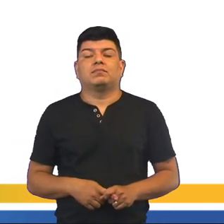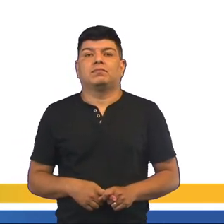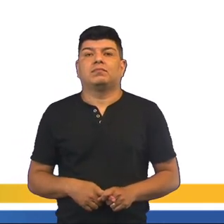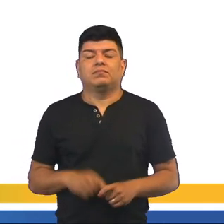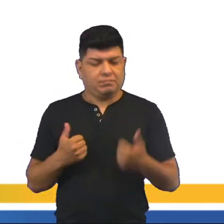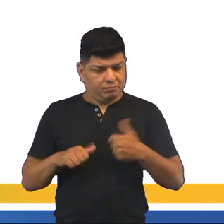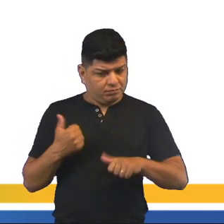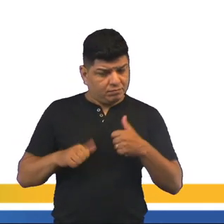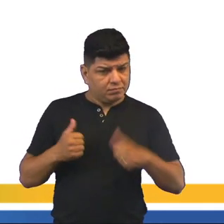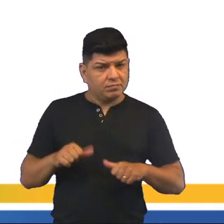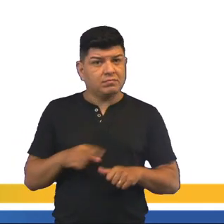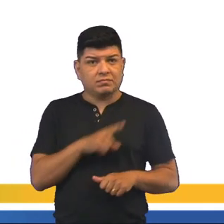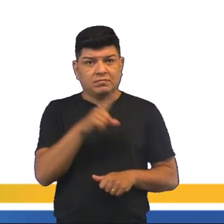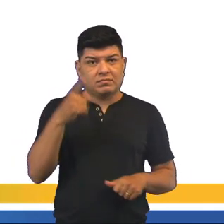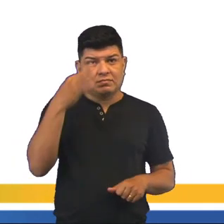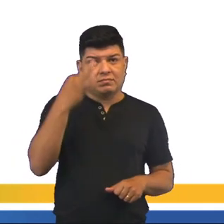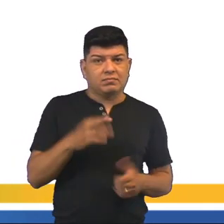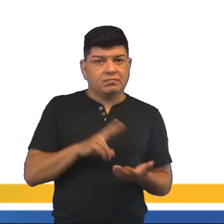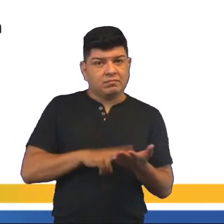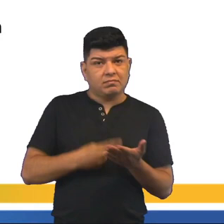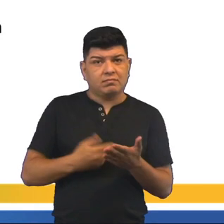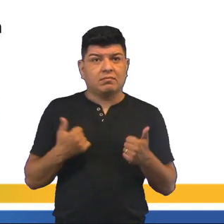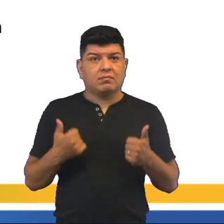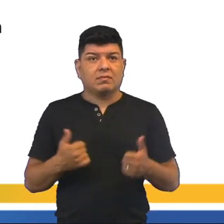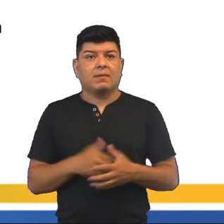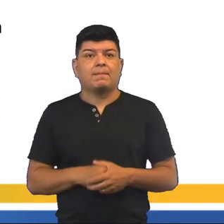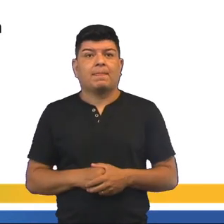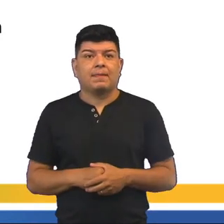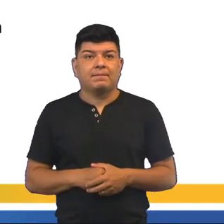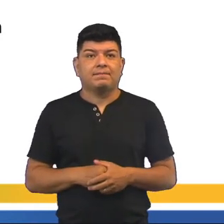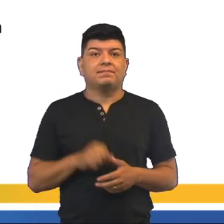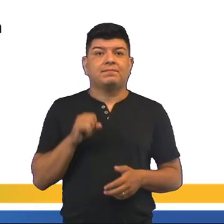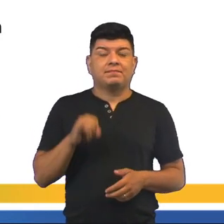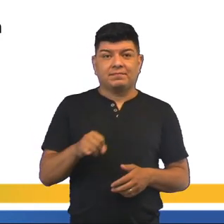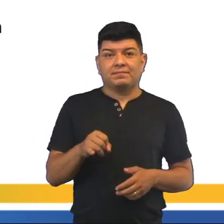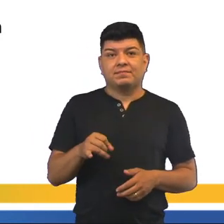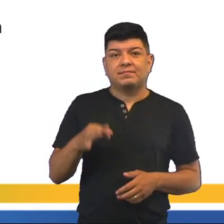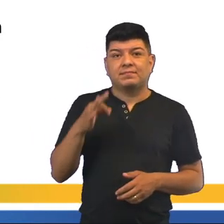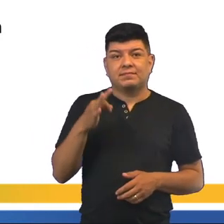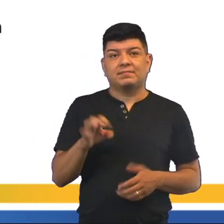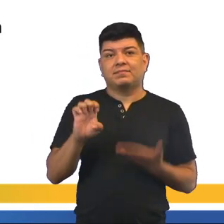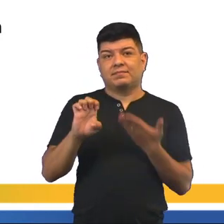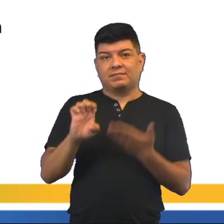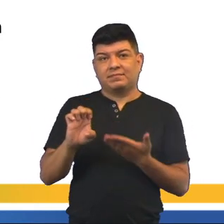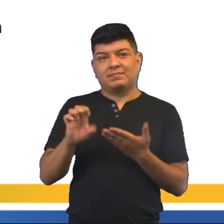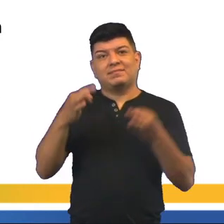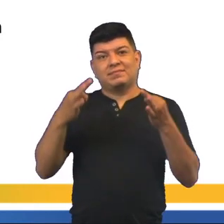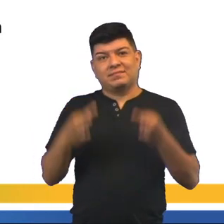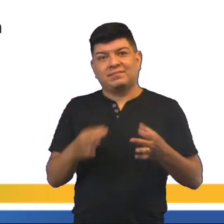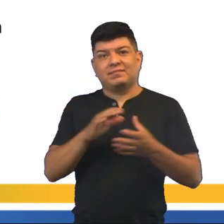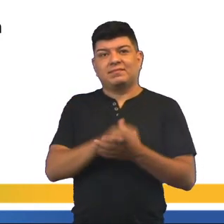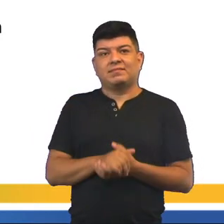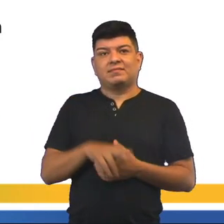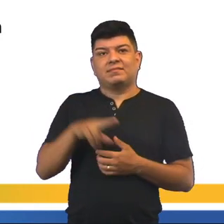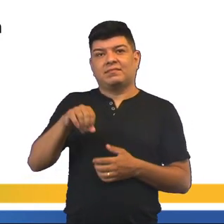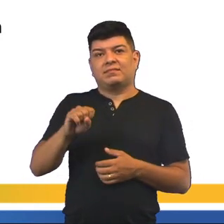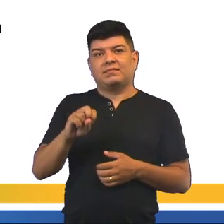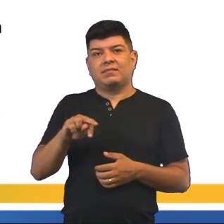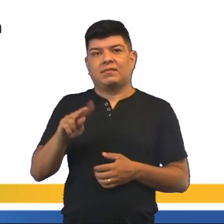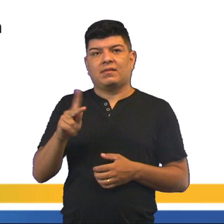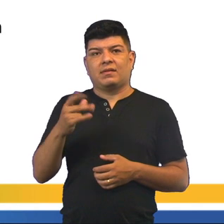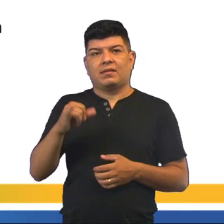Analisa aí, vamos ver se você vai acertar essa interpretação. Se você marcou aí a letra E, você acertou, né? O